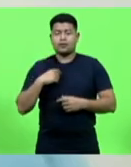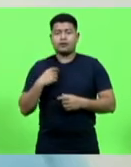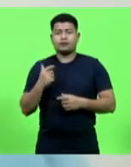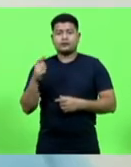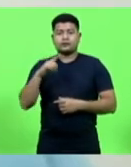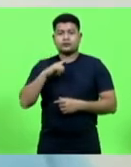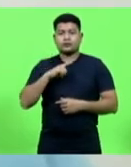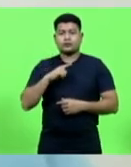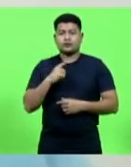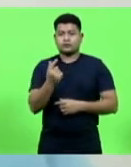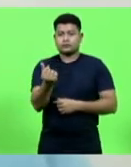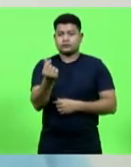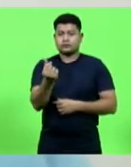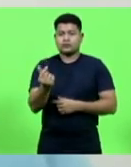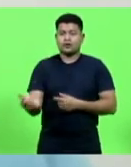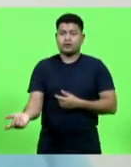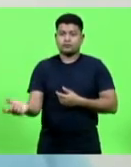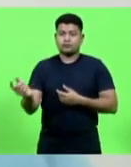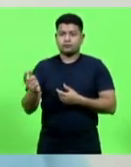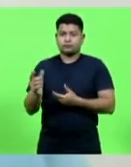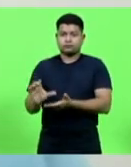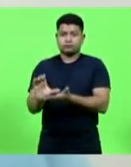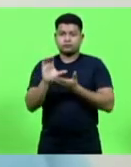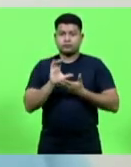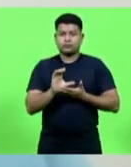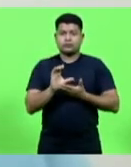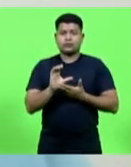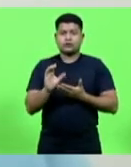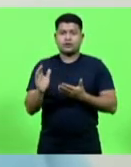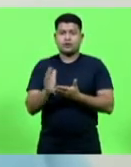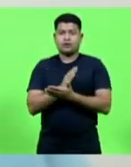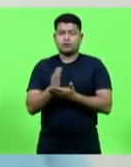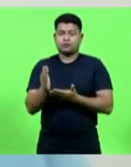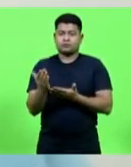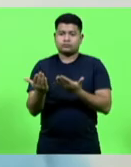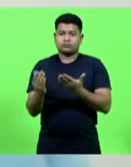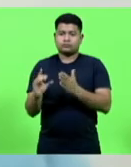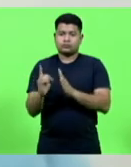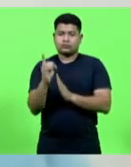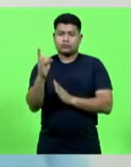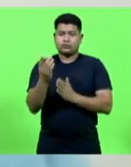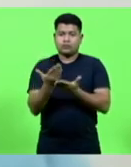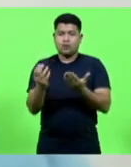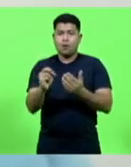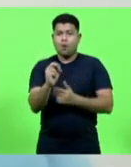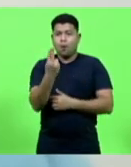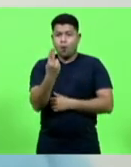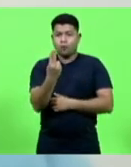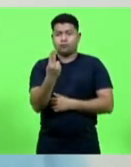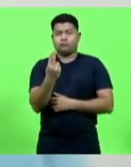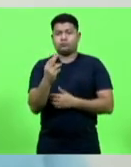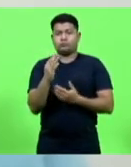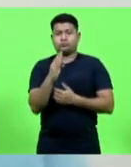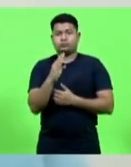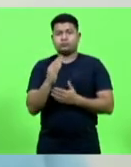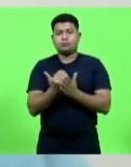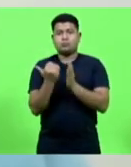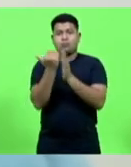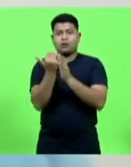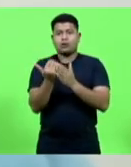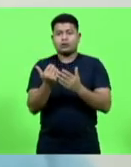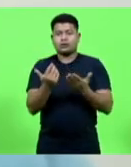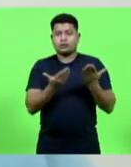decorrentes de remunerações por dividendos ou bônus que o governo do Estado possa obter em razão de sua